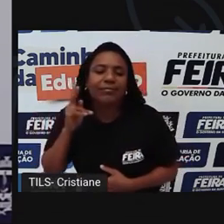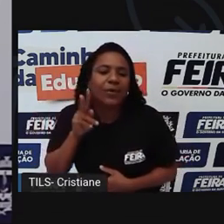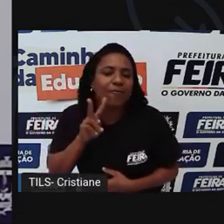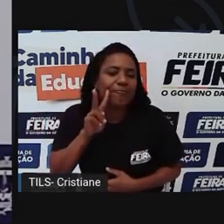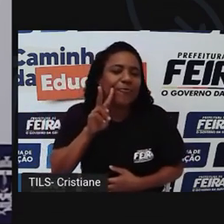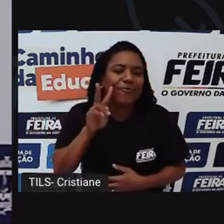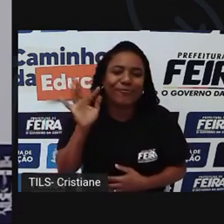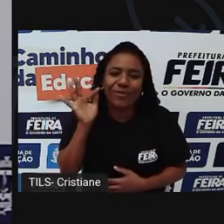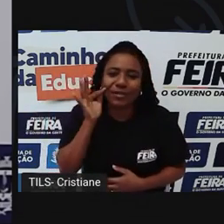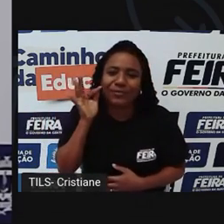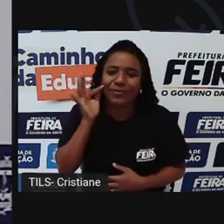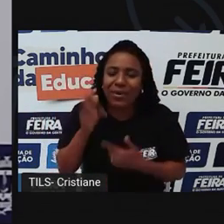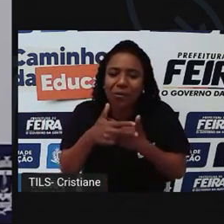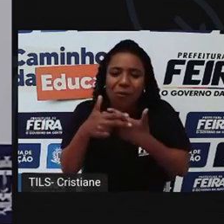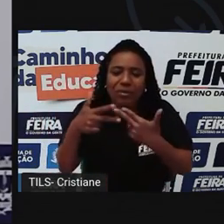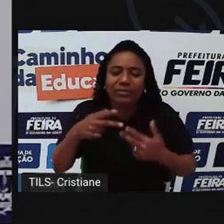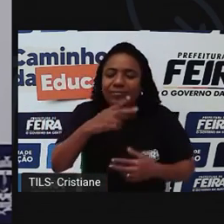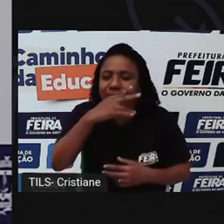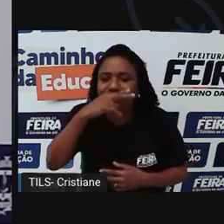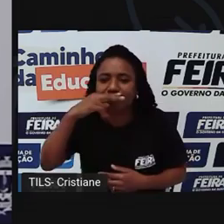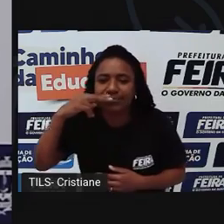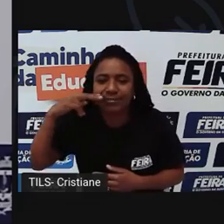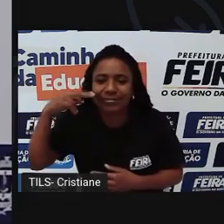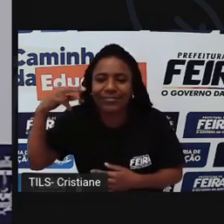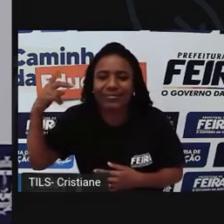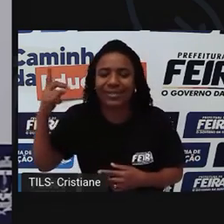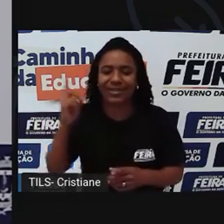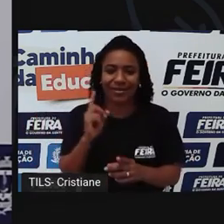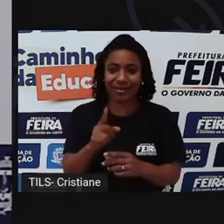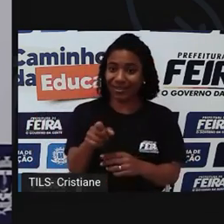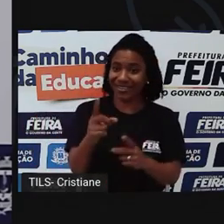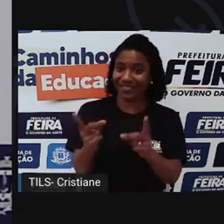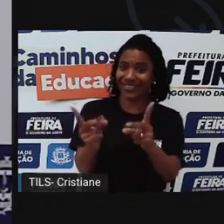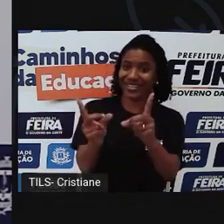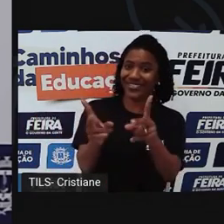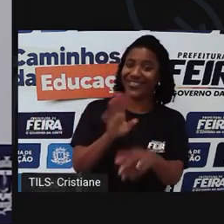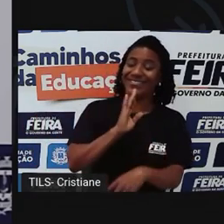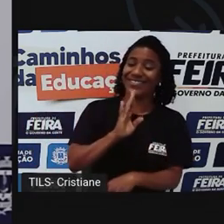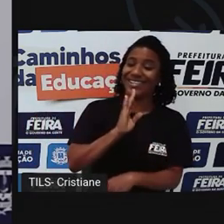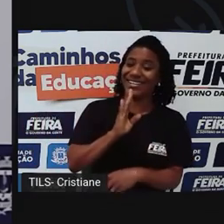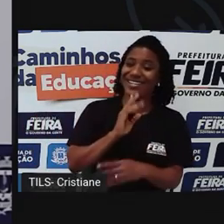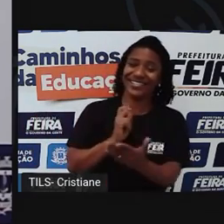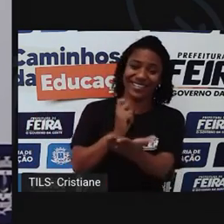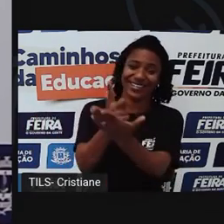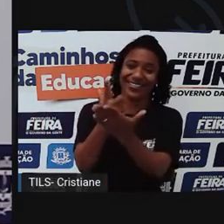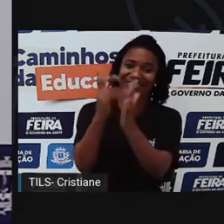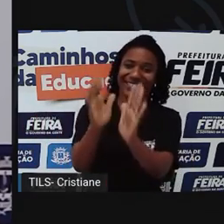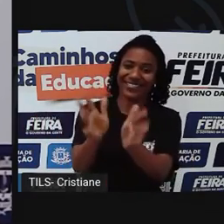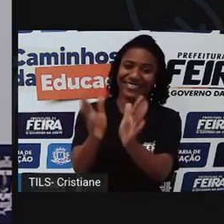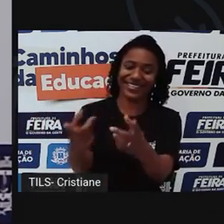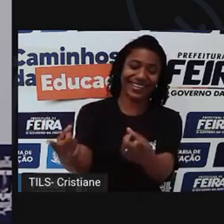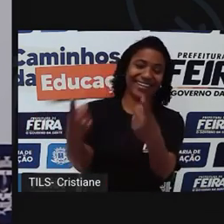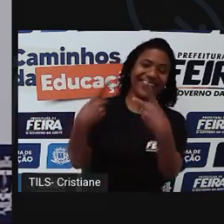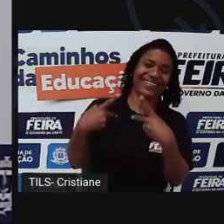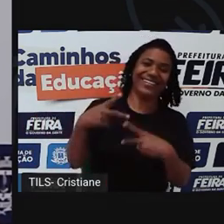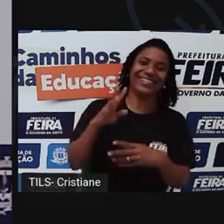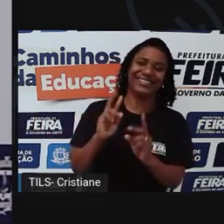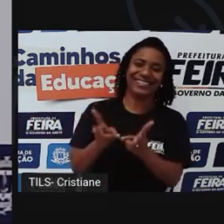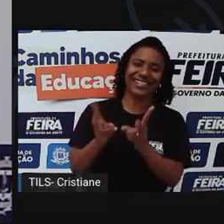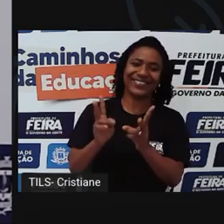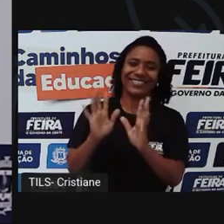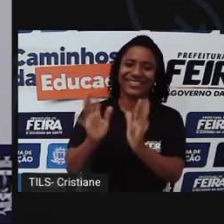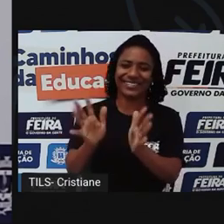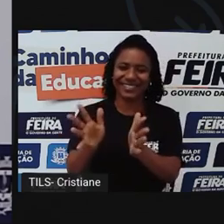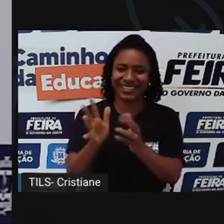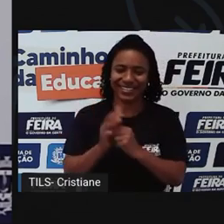vendedor, aquele comerciante que toda semana, né, traz uma coisinha especial pra você e também ainda tem aquele fato de